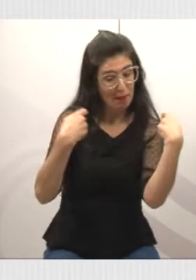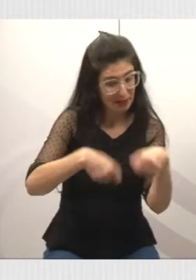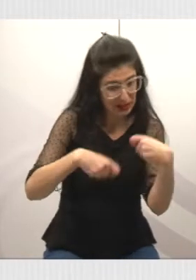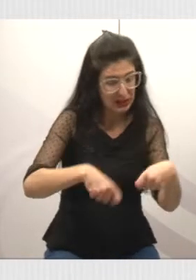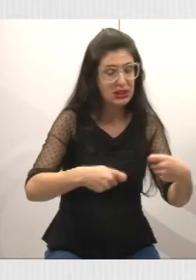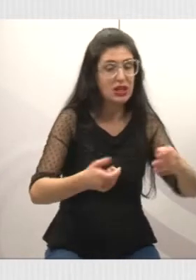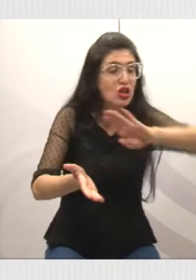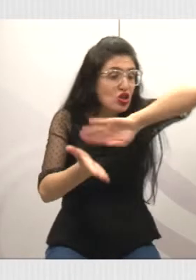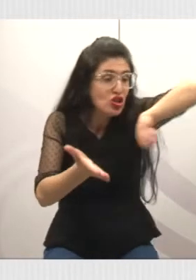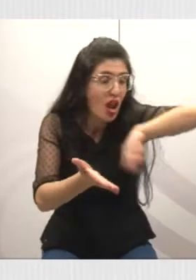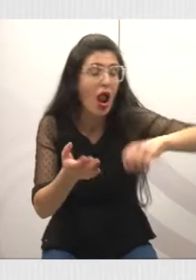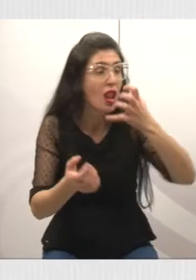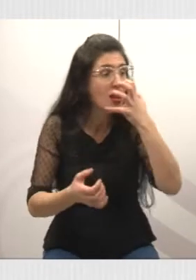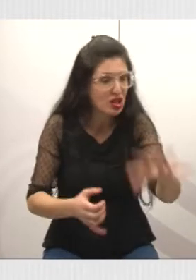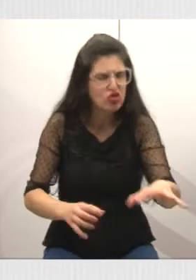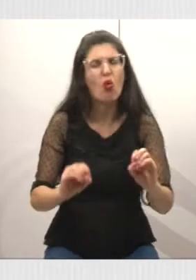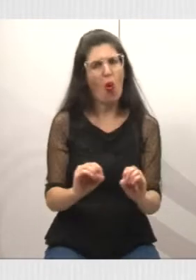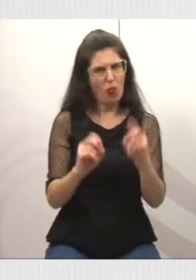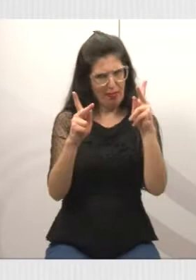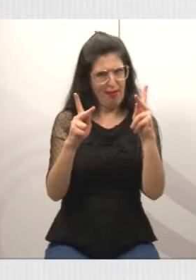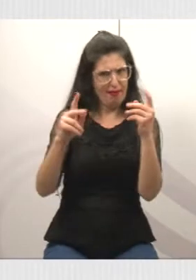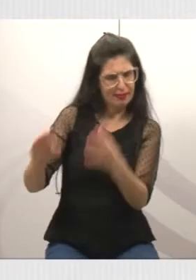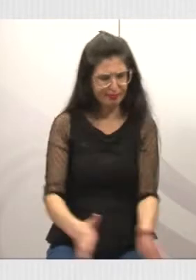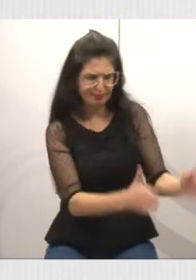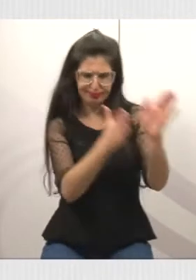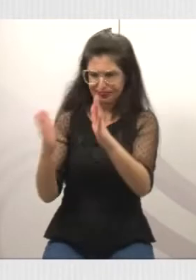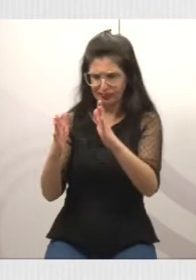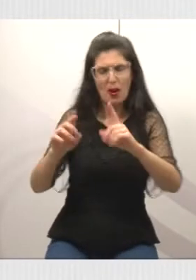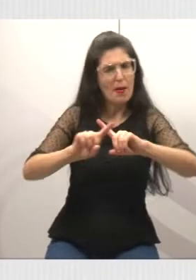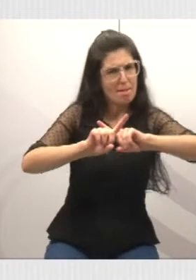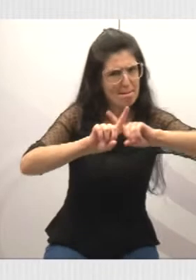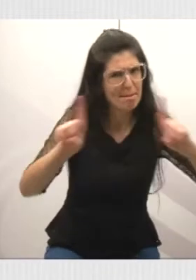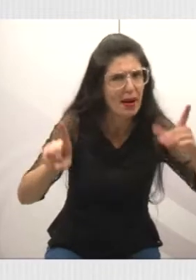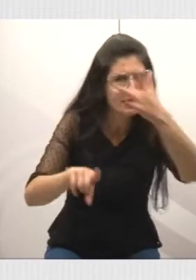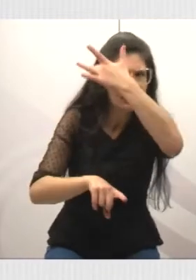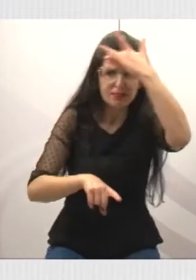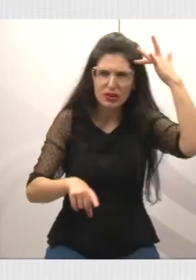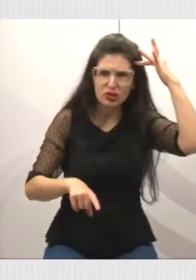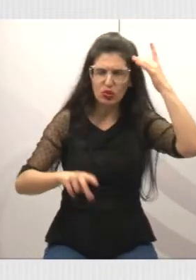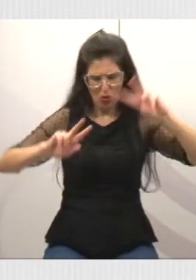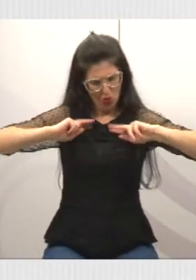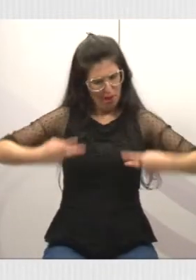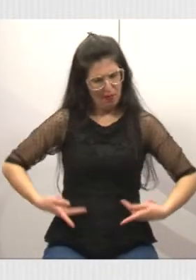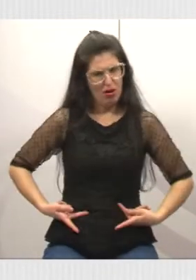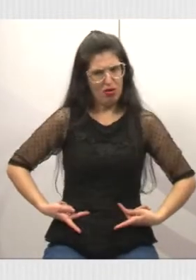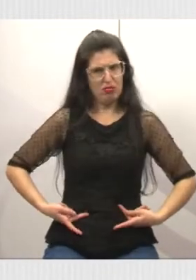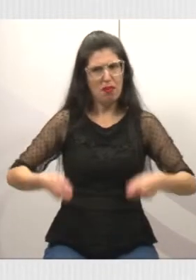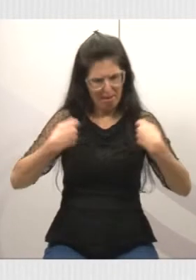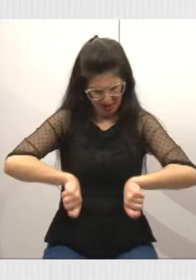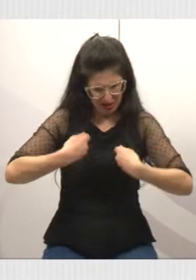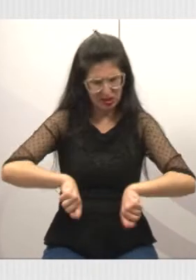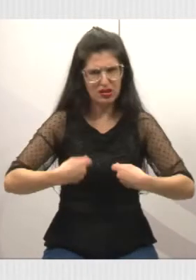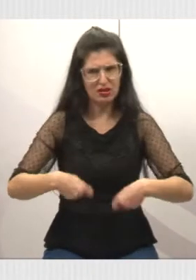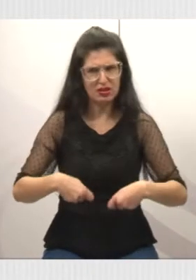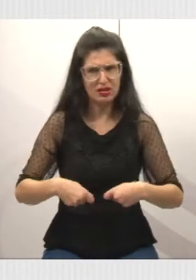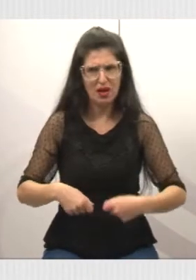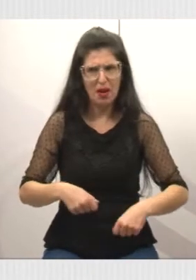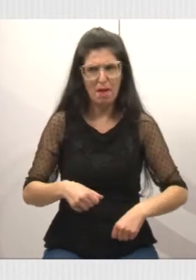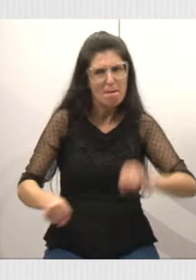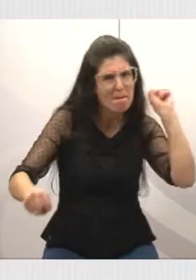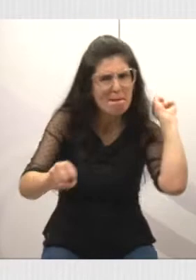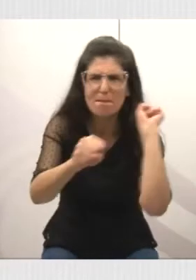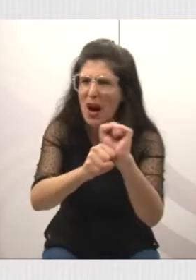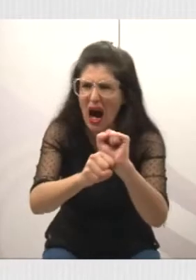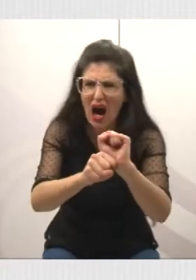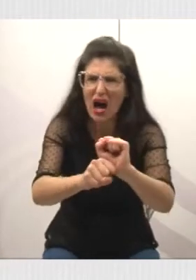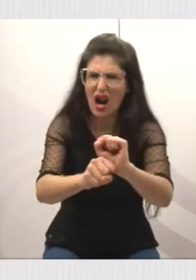Nós vamos acompanhar essa demanda para que limpe a área e verificar também se há possibilidade de fazer alguma melhoria.